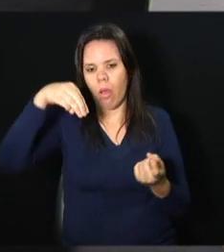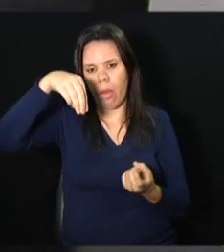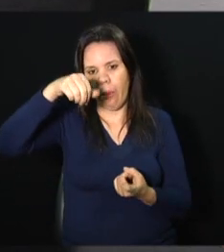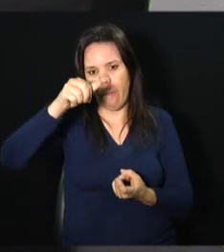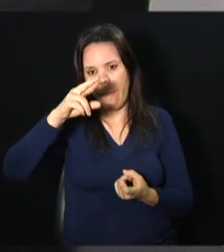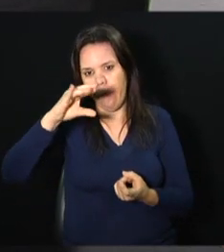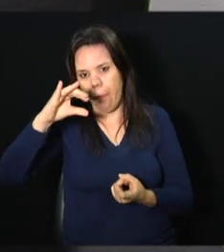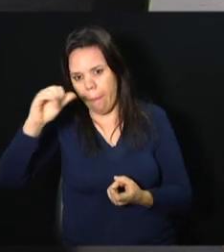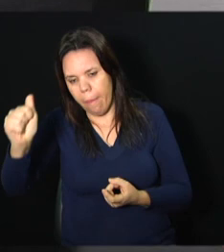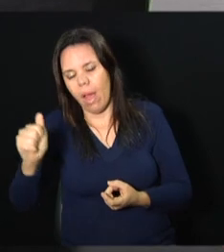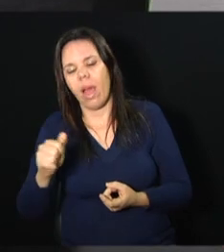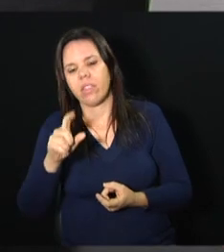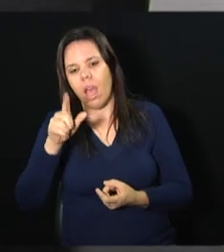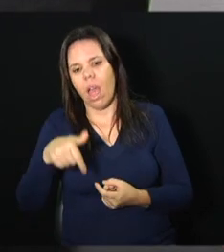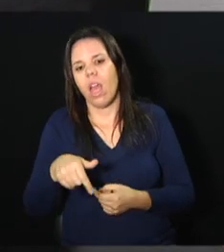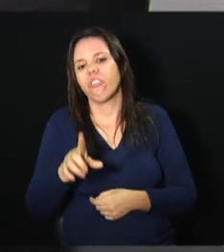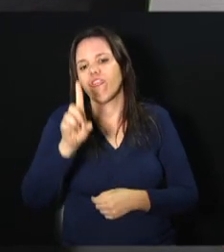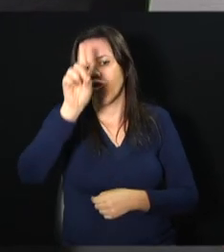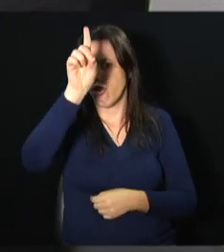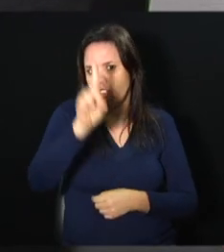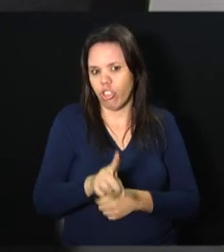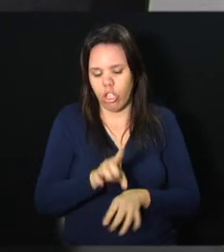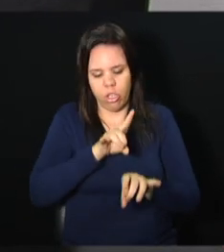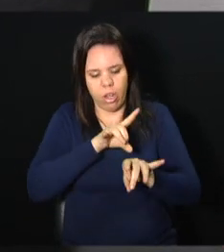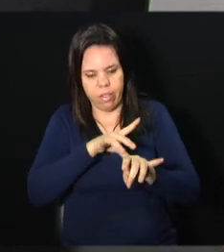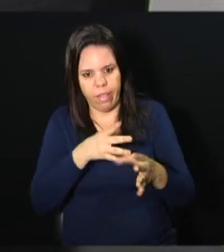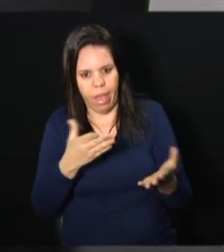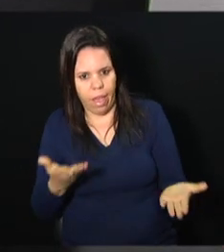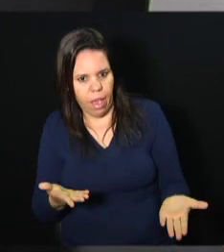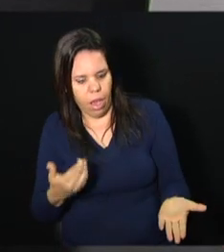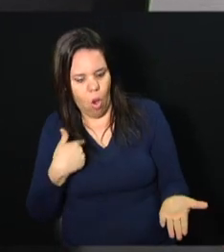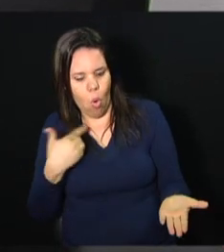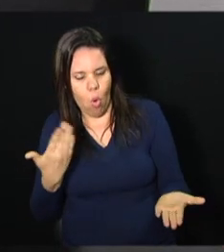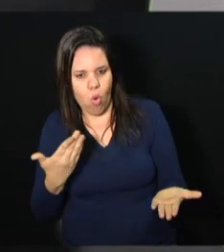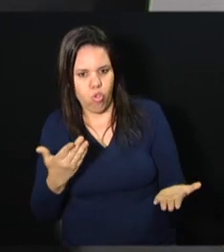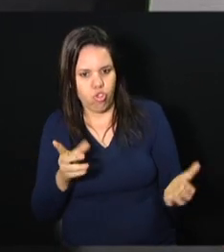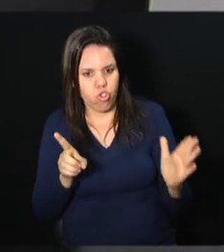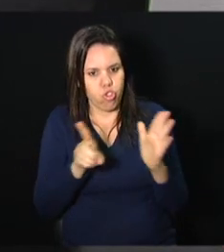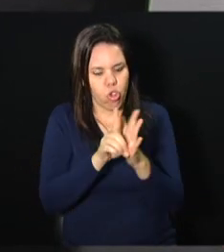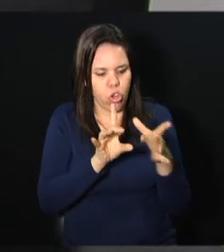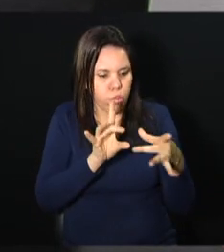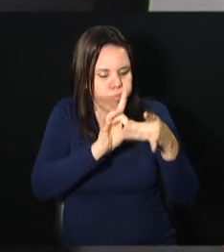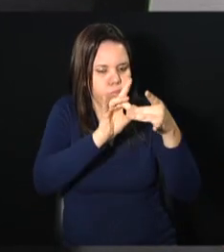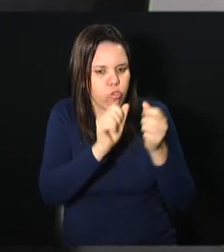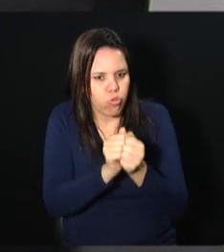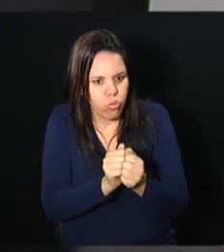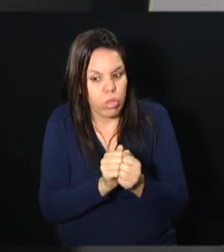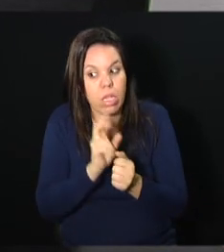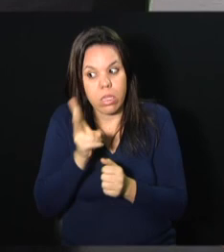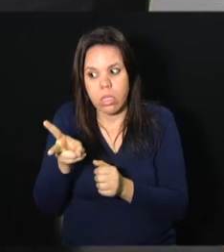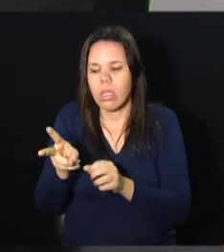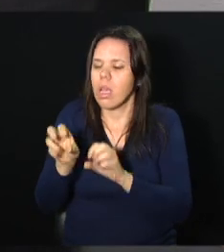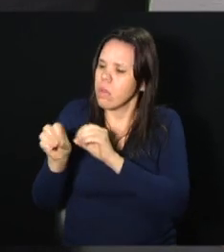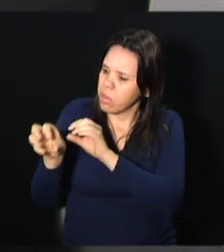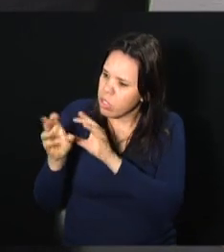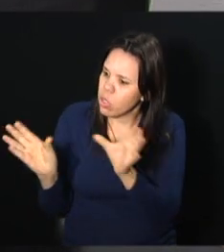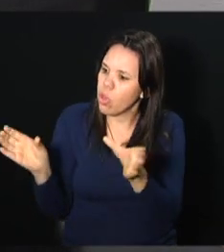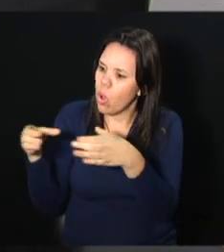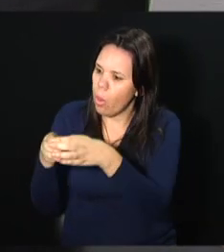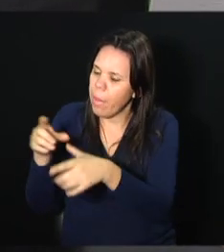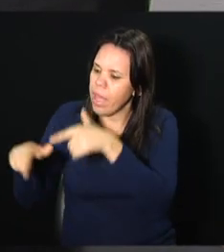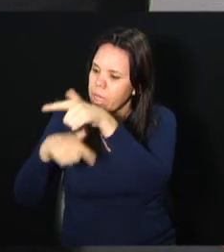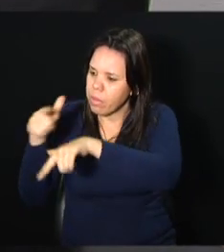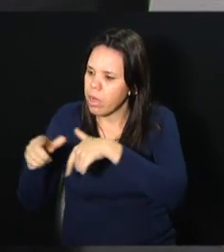que é a diretora técnica e minha sócia hoje, ela sempre preparou muito bem a equipe com todos